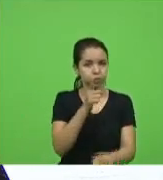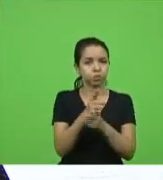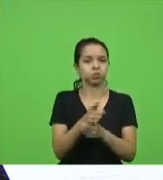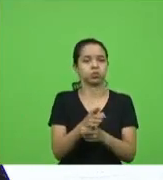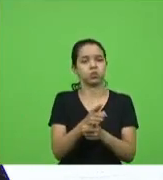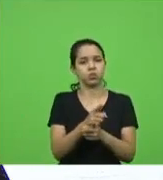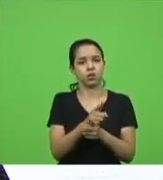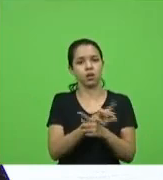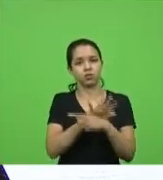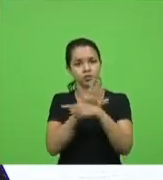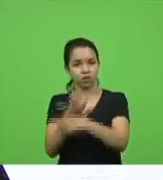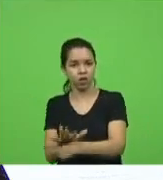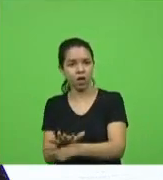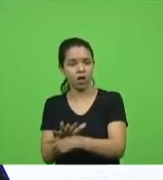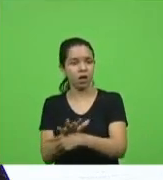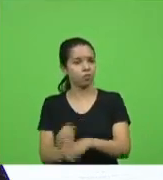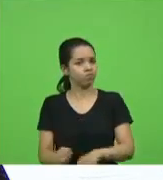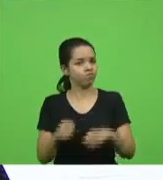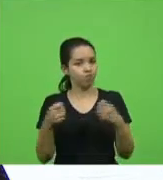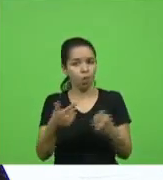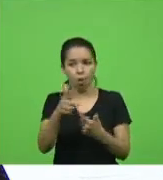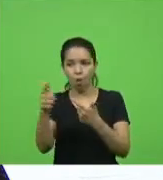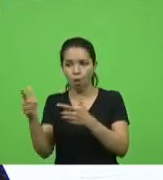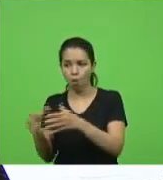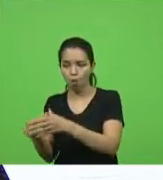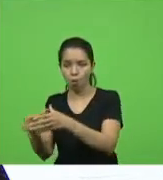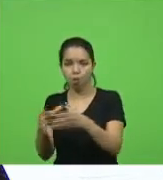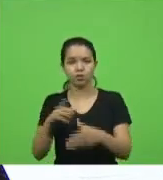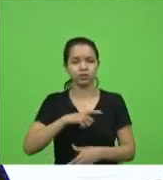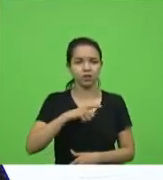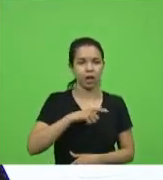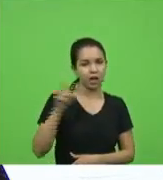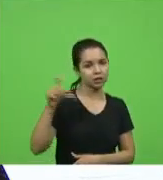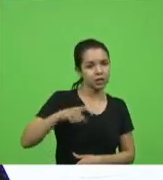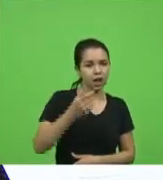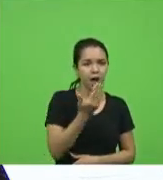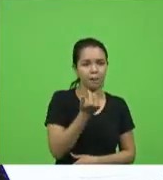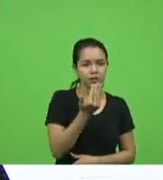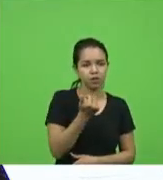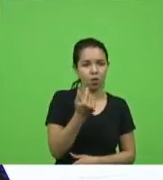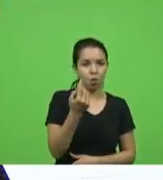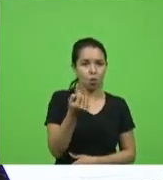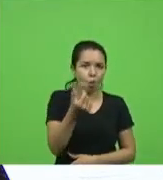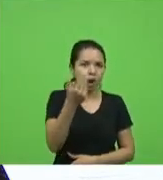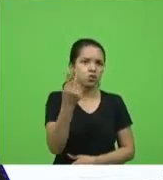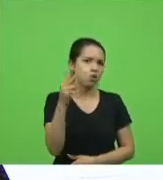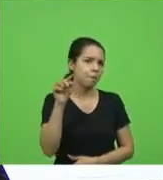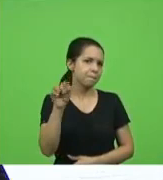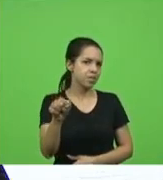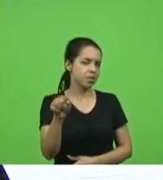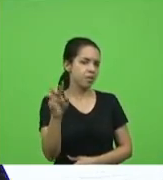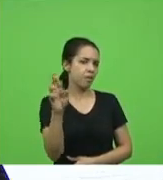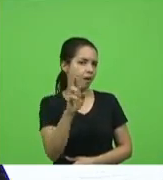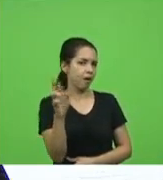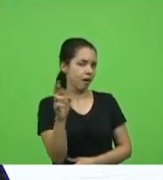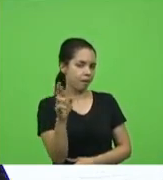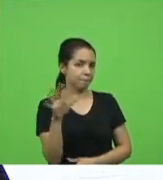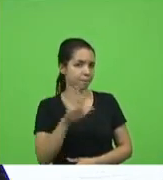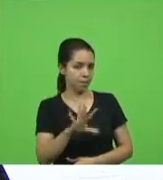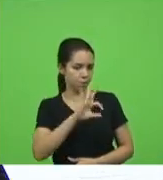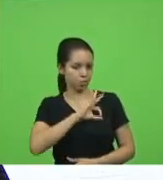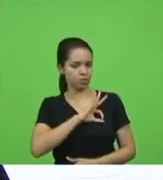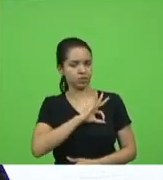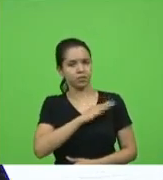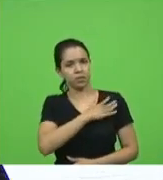governo tenham o auxílio alimentação de quase dois mil reais e alimentação do PM seja de duzentos e poucos reais